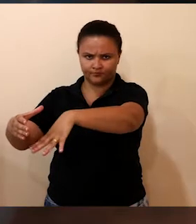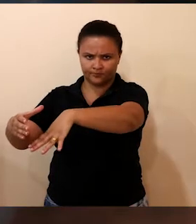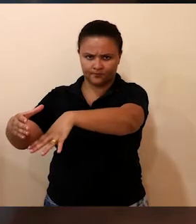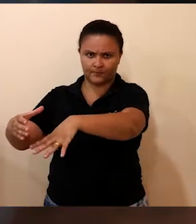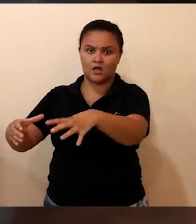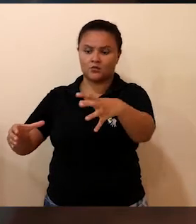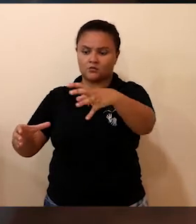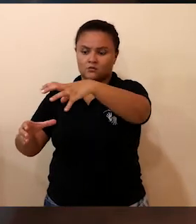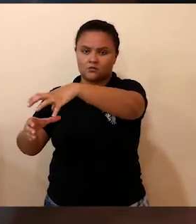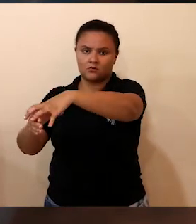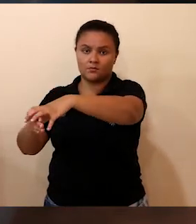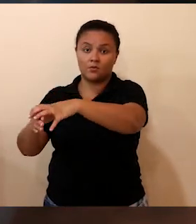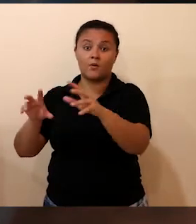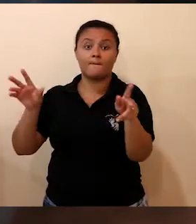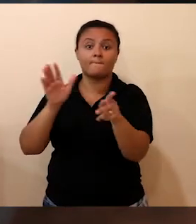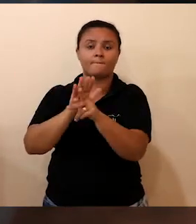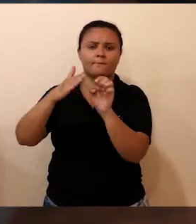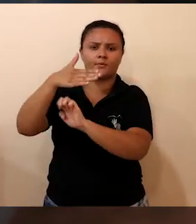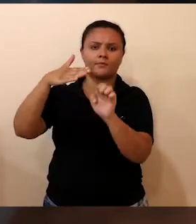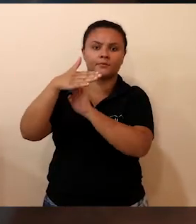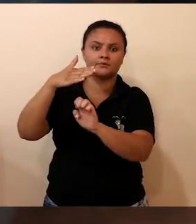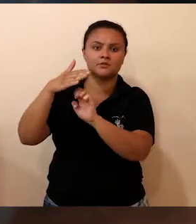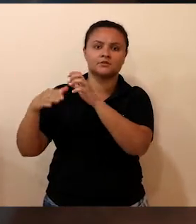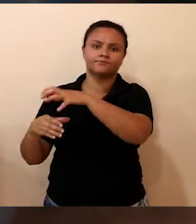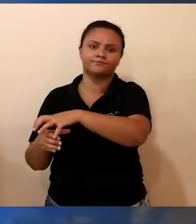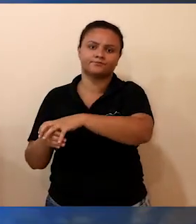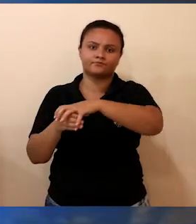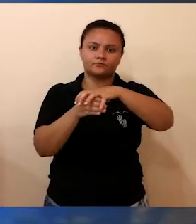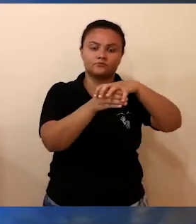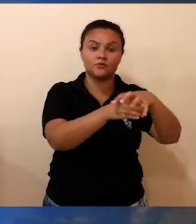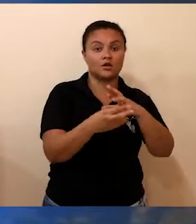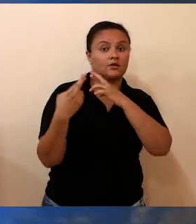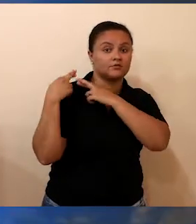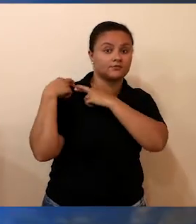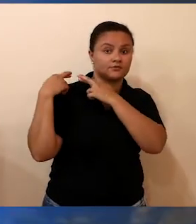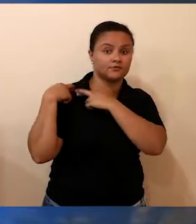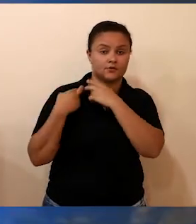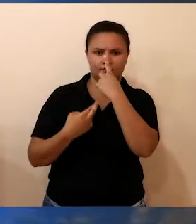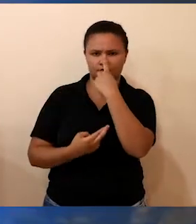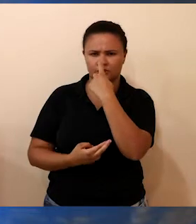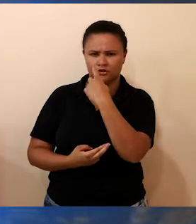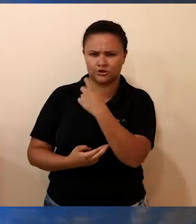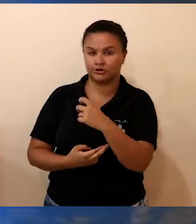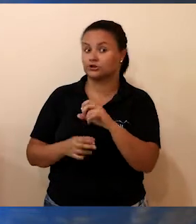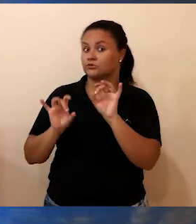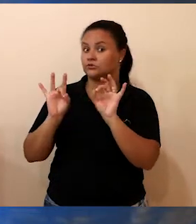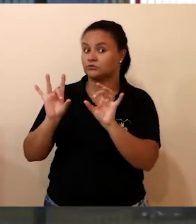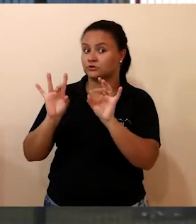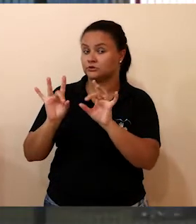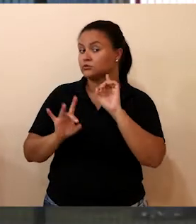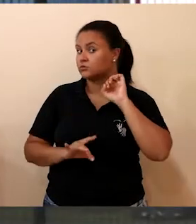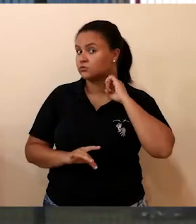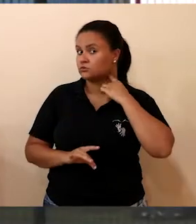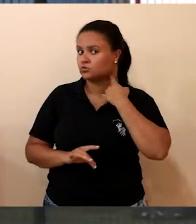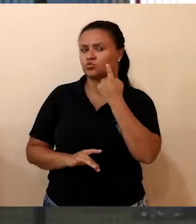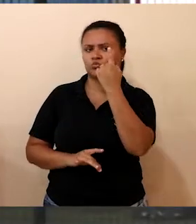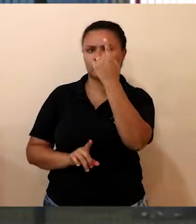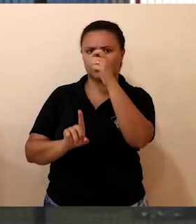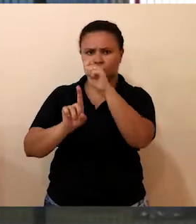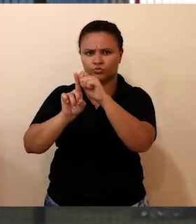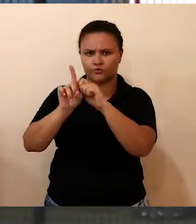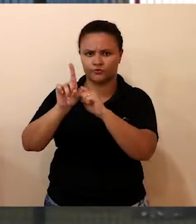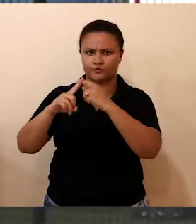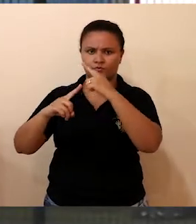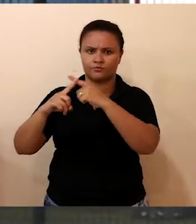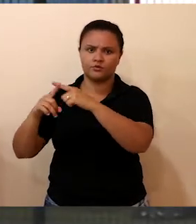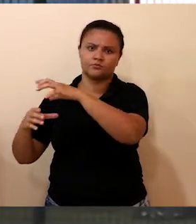Esse tambor pertence à empresa Paz Ambiental, que aqui em Vilhena é a empresa responsável por fazer essa coleta do lixo. Uma vez por mês, eles vêm e recolhem